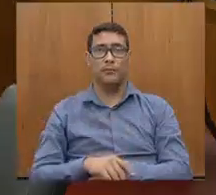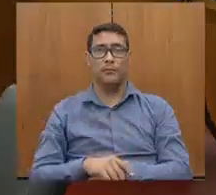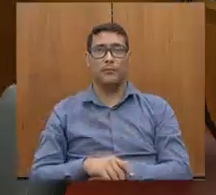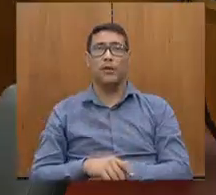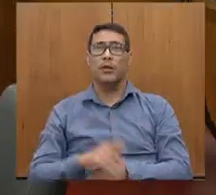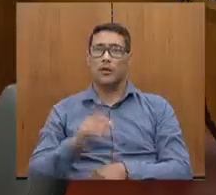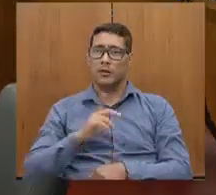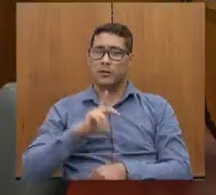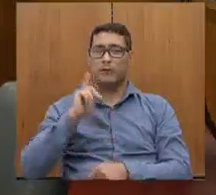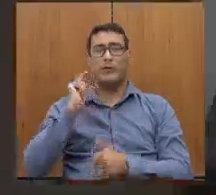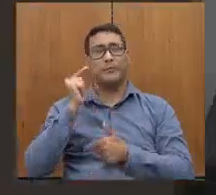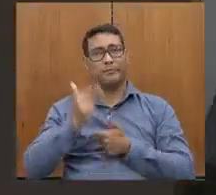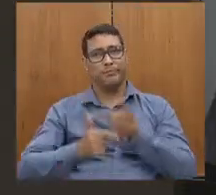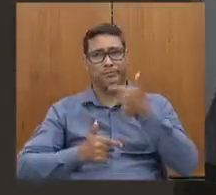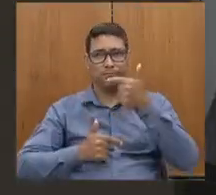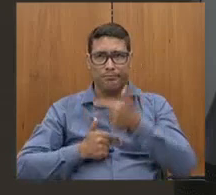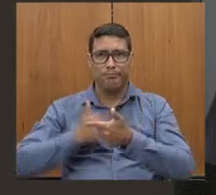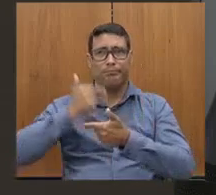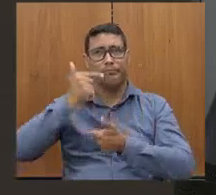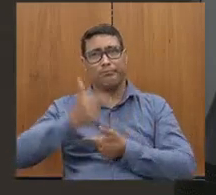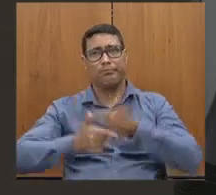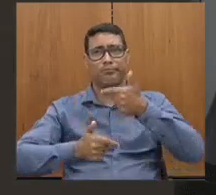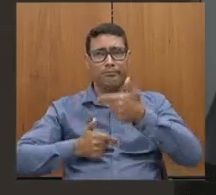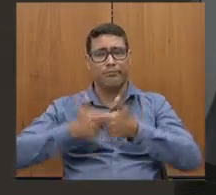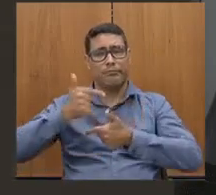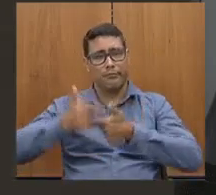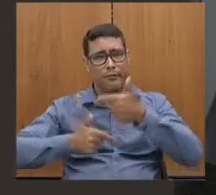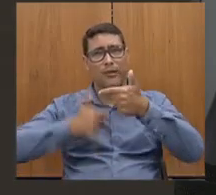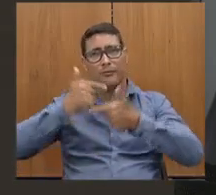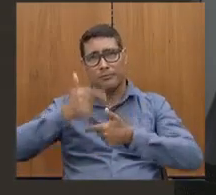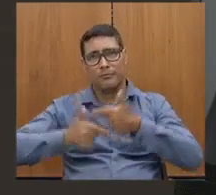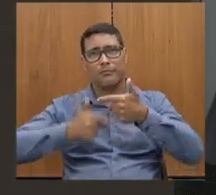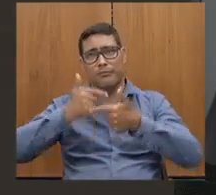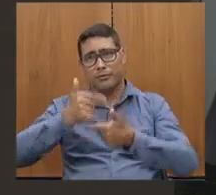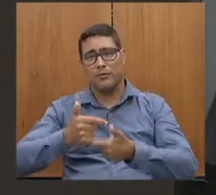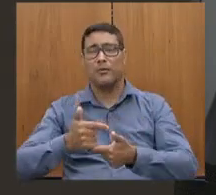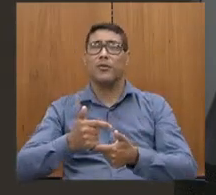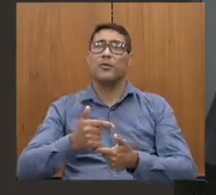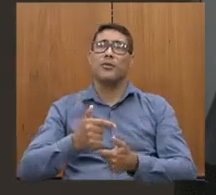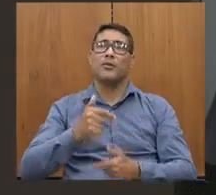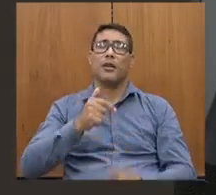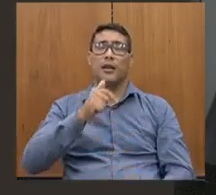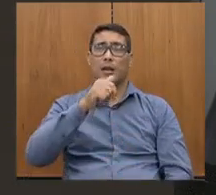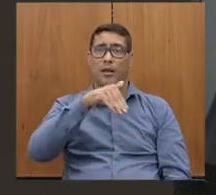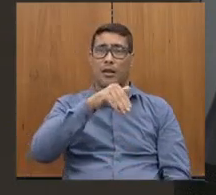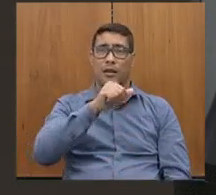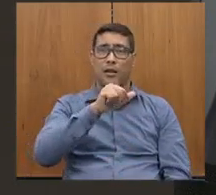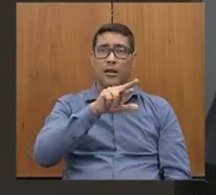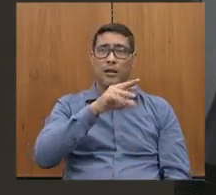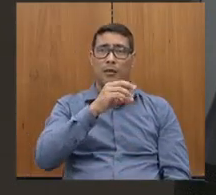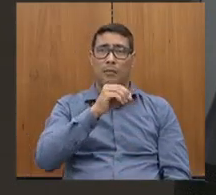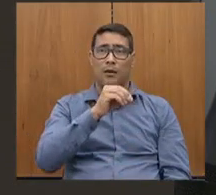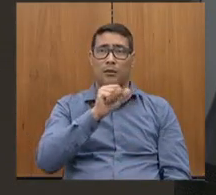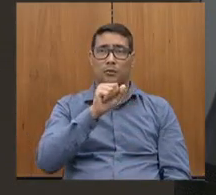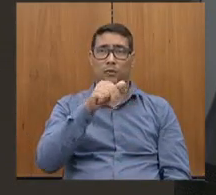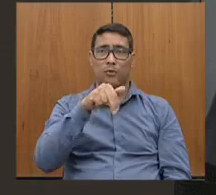trabalhando tanto o Marco Antônio, que estava na secretaria anteriormente, e